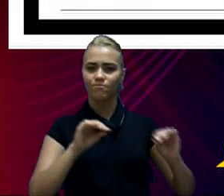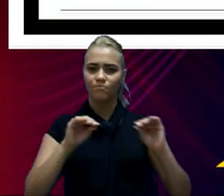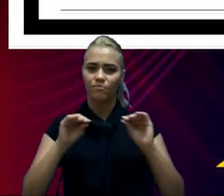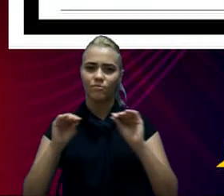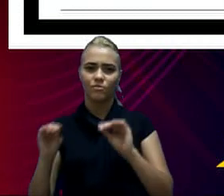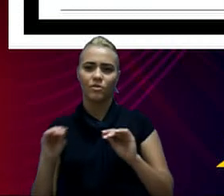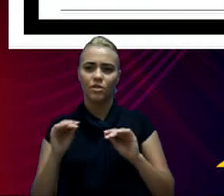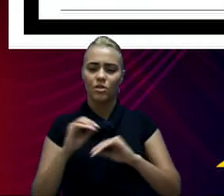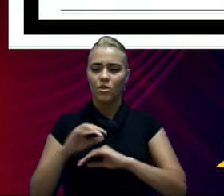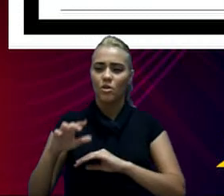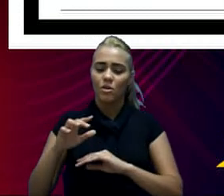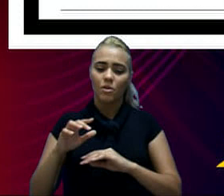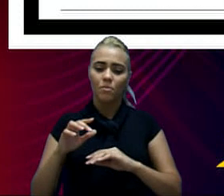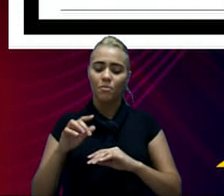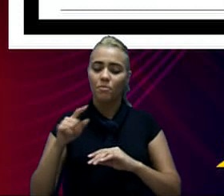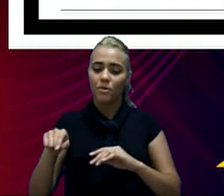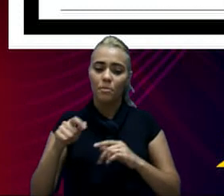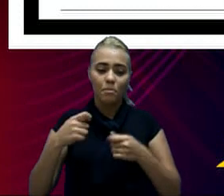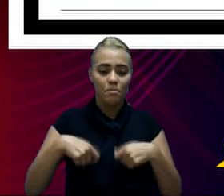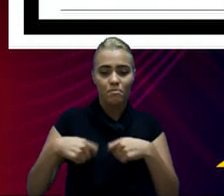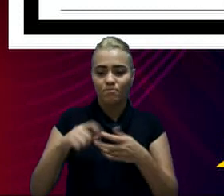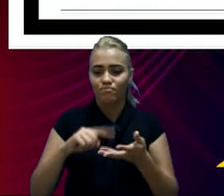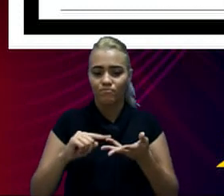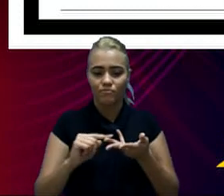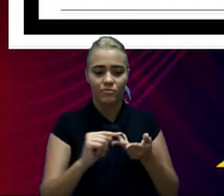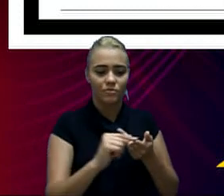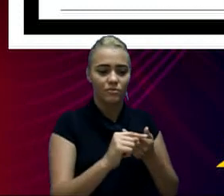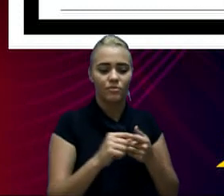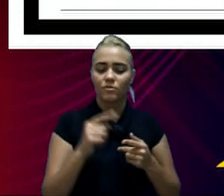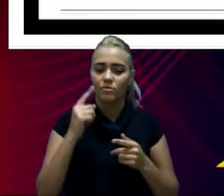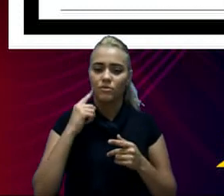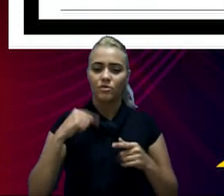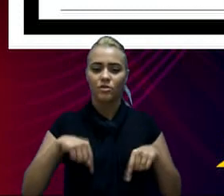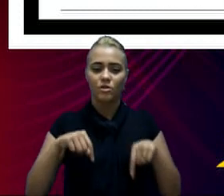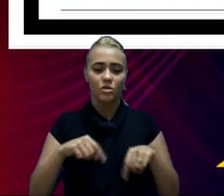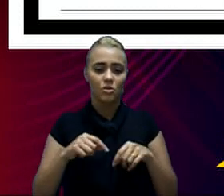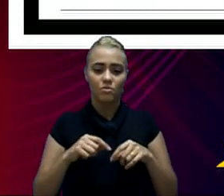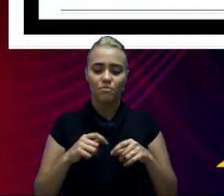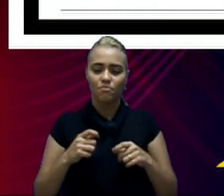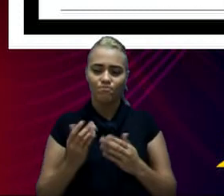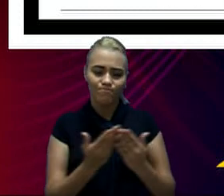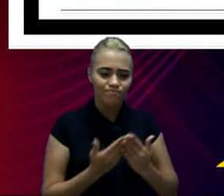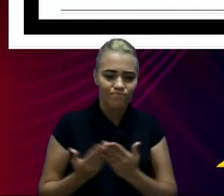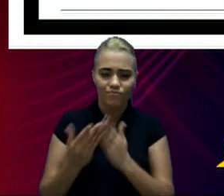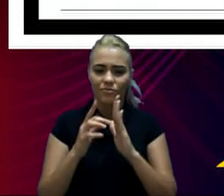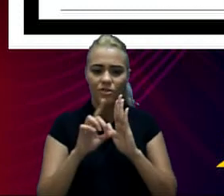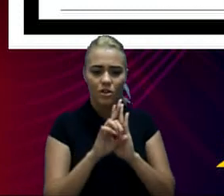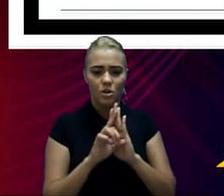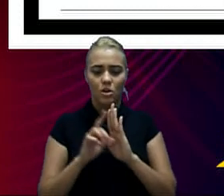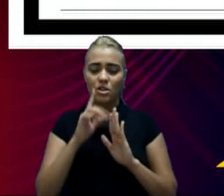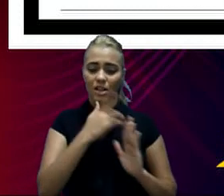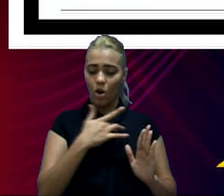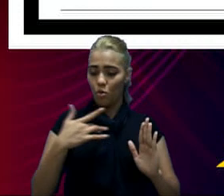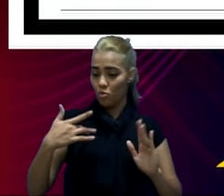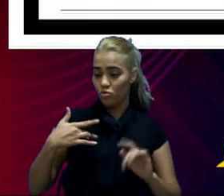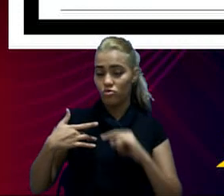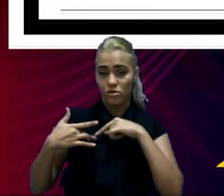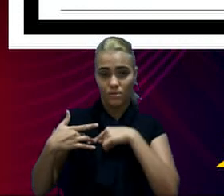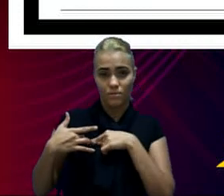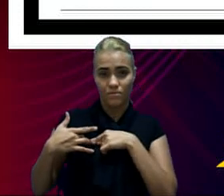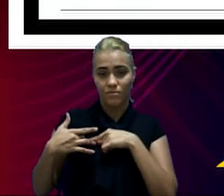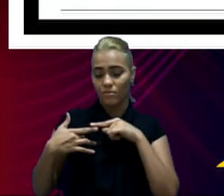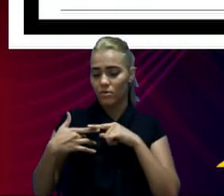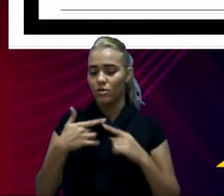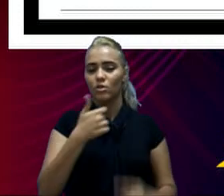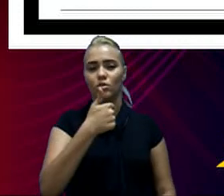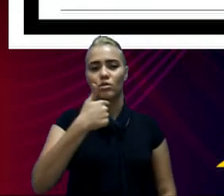déficit apurado pelos estudos atuariais. Para a FUNSERV Saúde, as transferências foram da ordem de